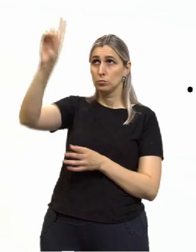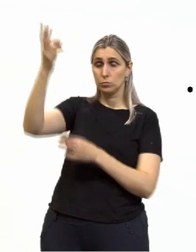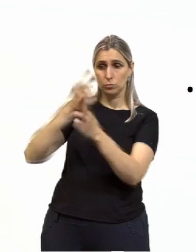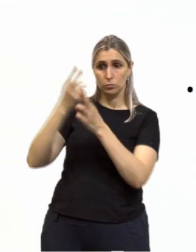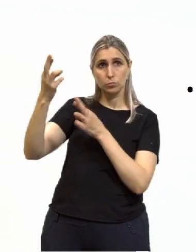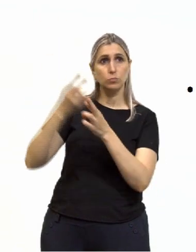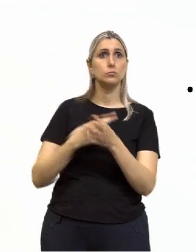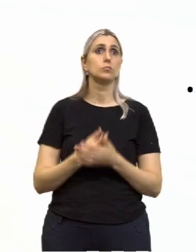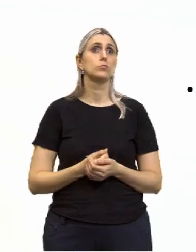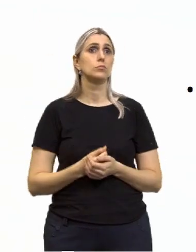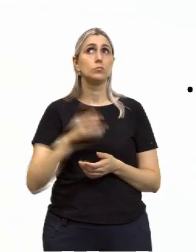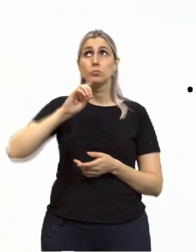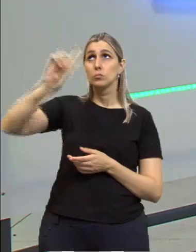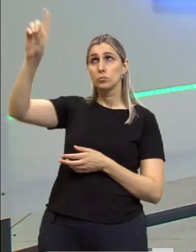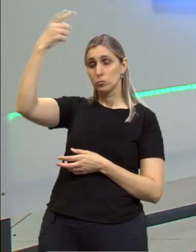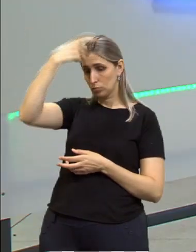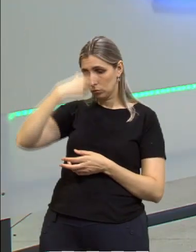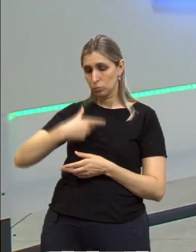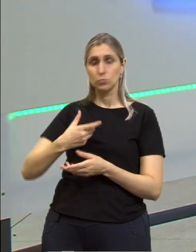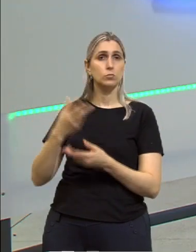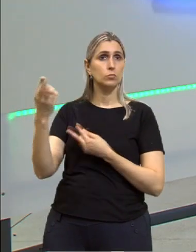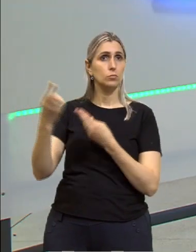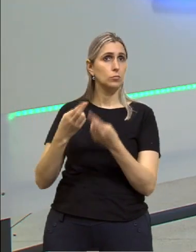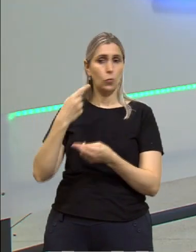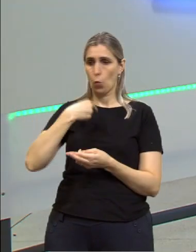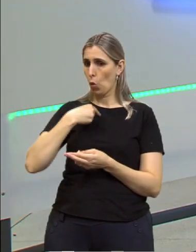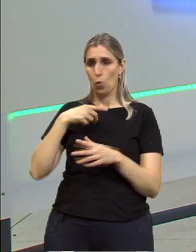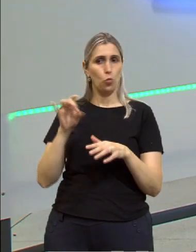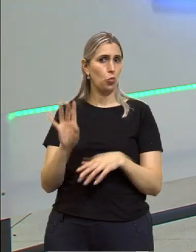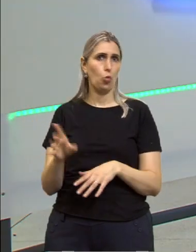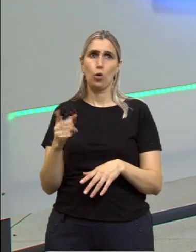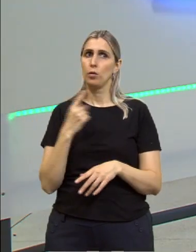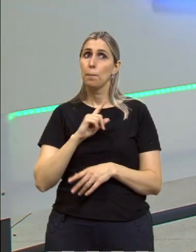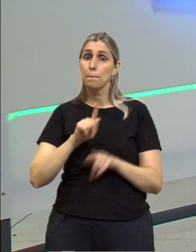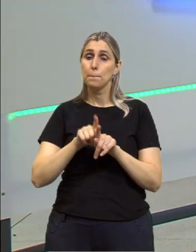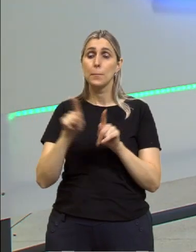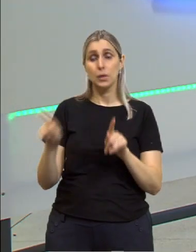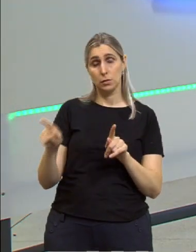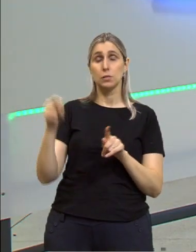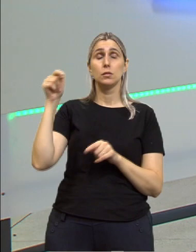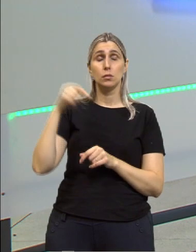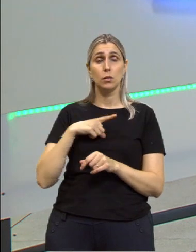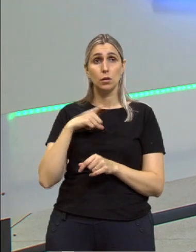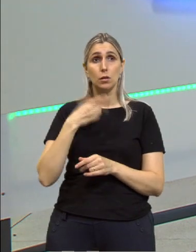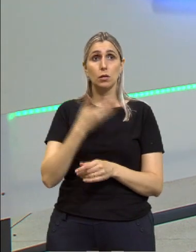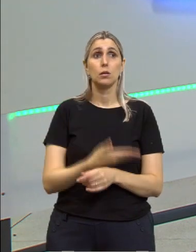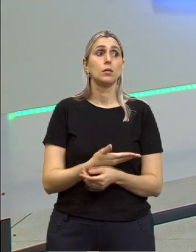a relação aqui, Deus e indivíduo. Então não é o eu, somente eu, mas eu tenho aqui